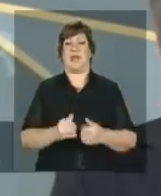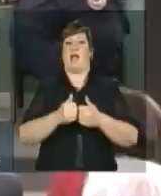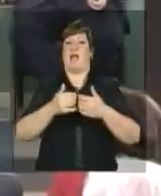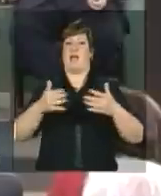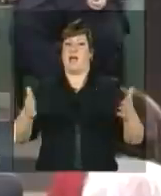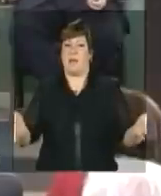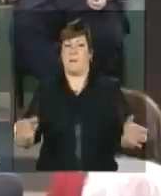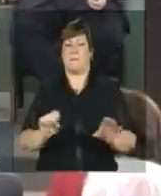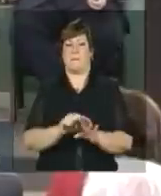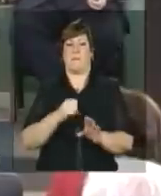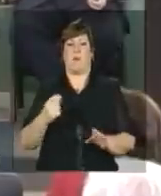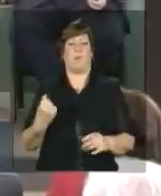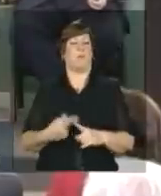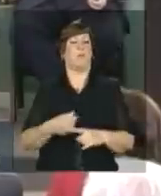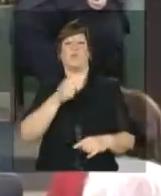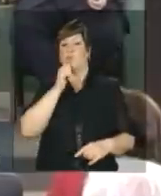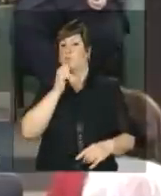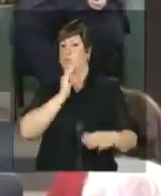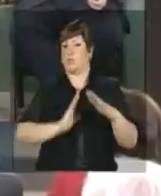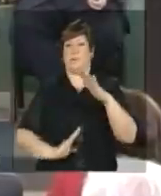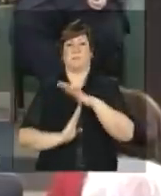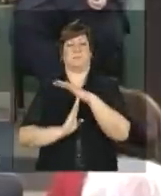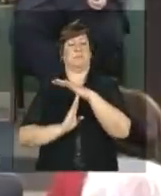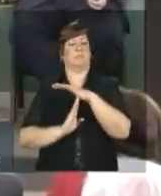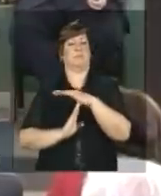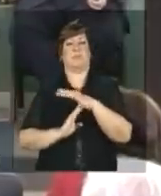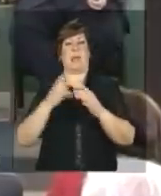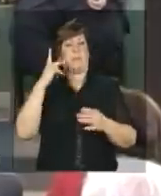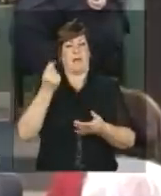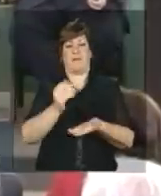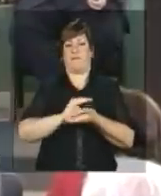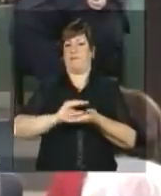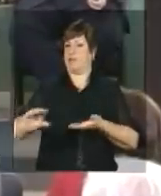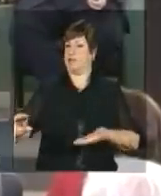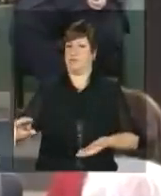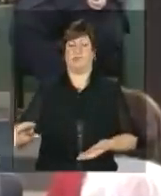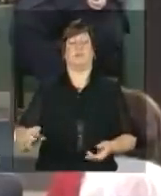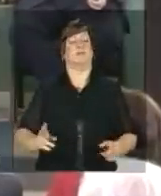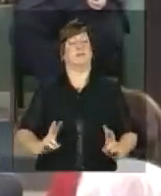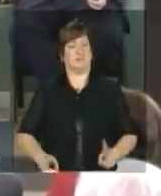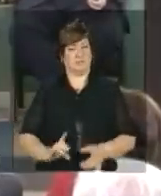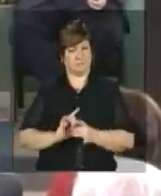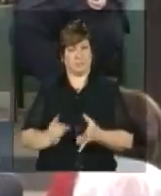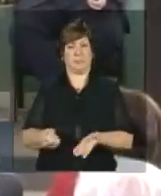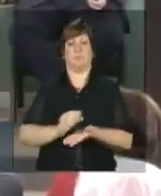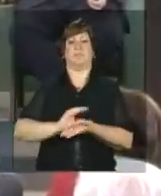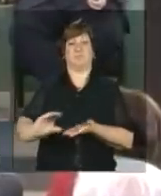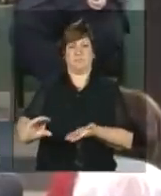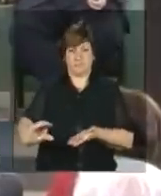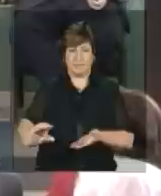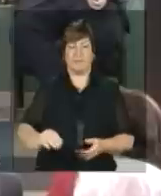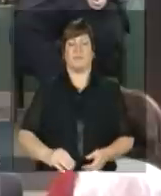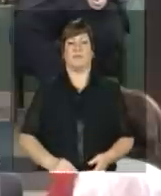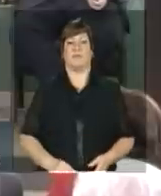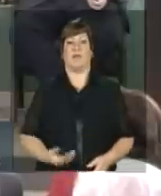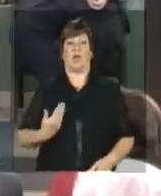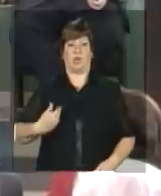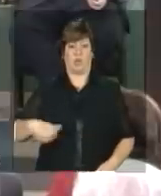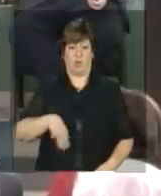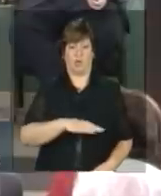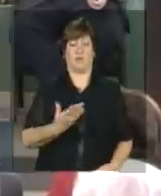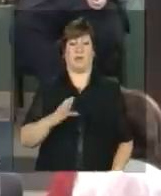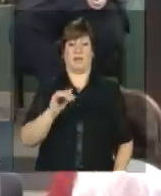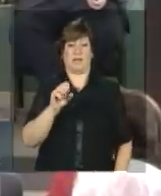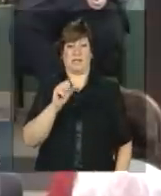não tinha limite para investimento e nós Casa Civil